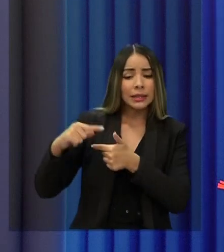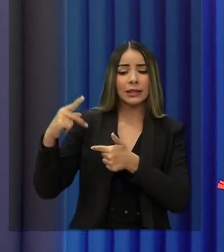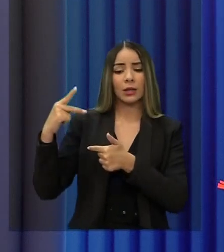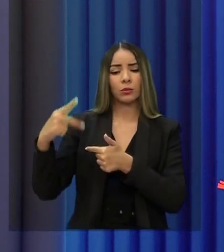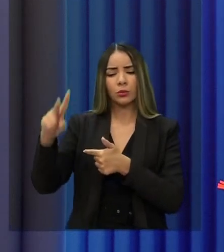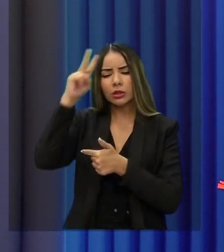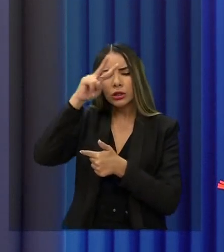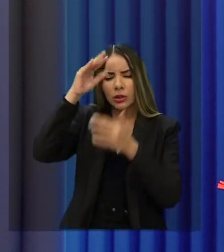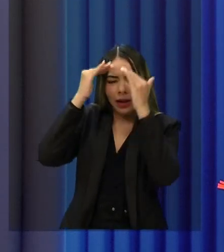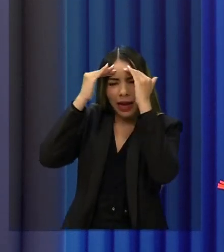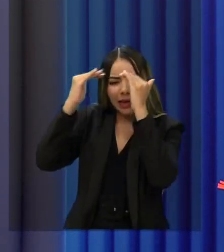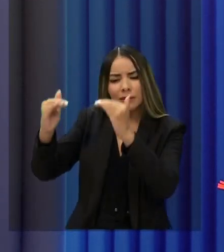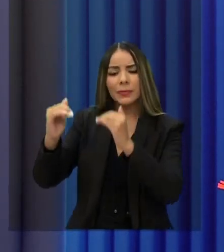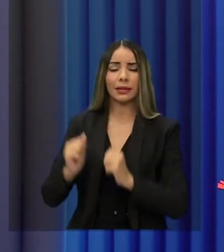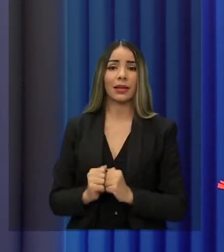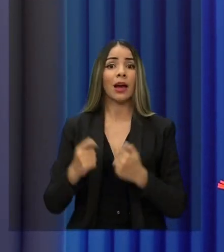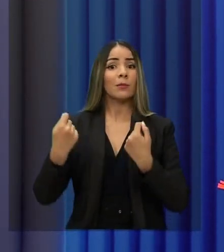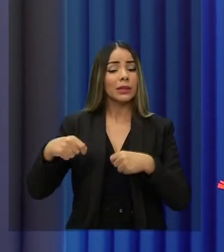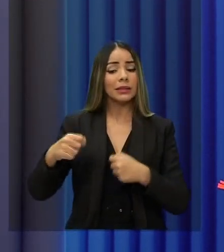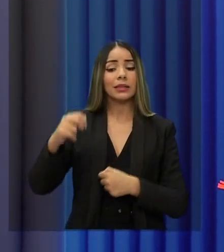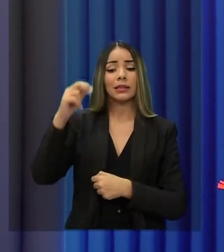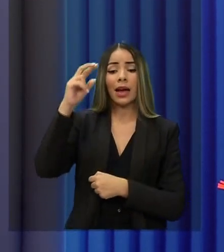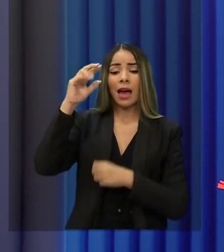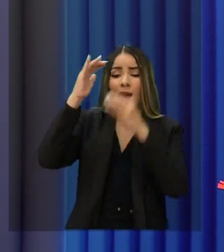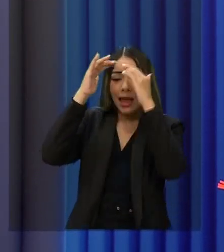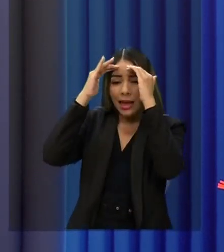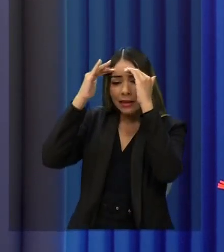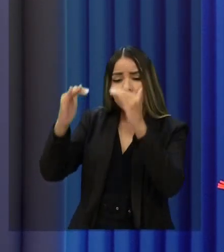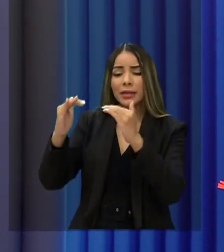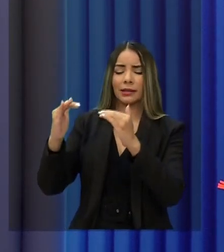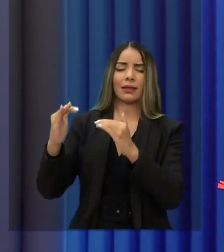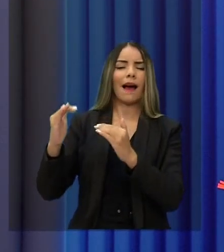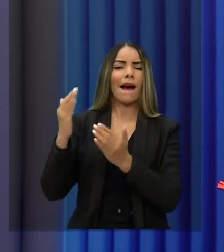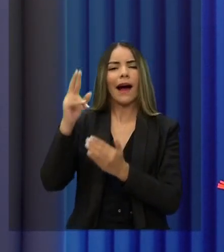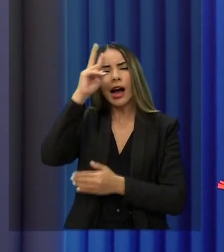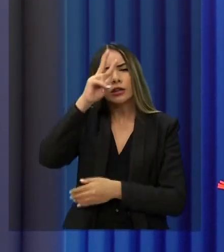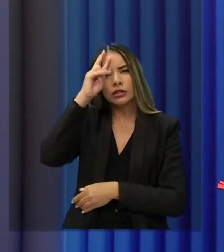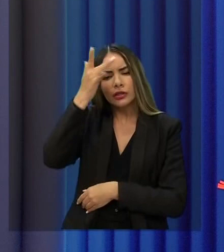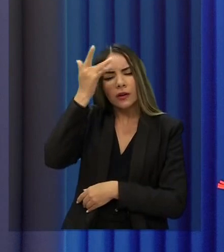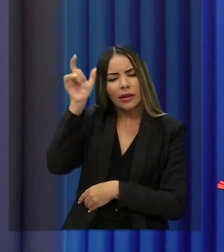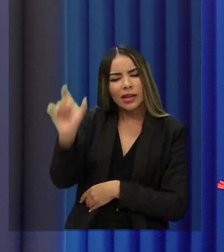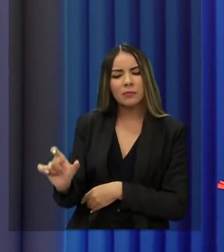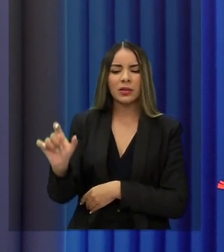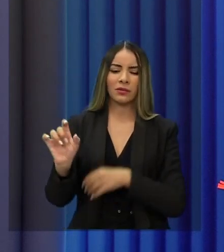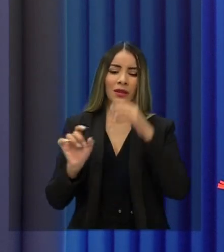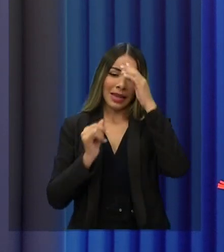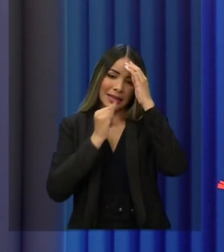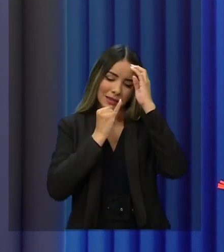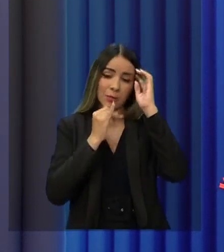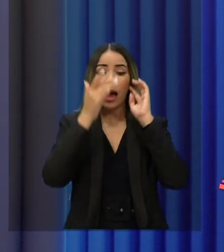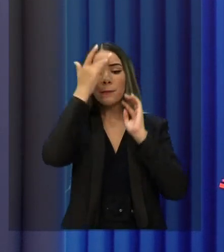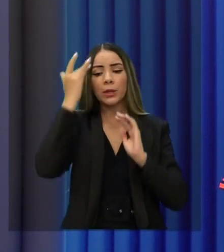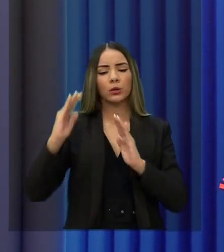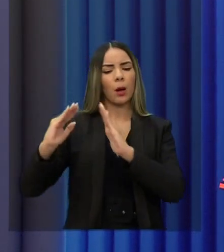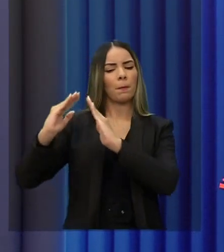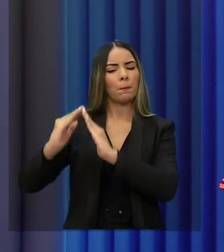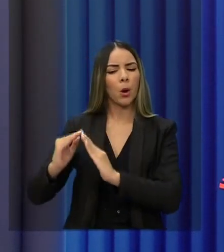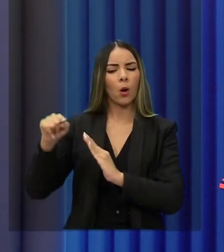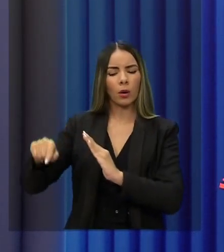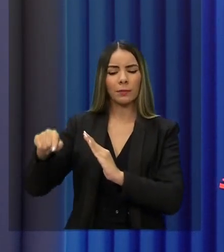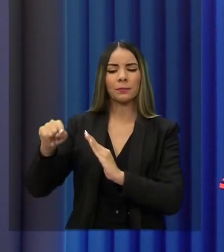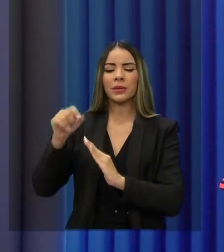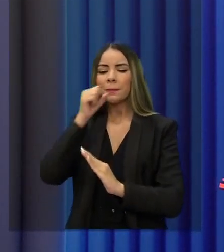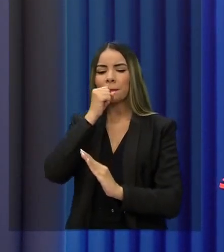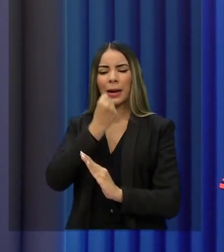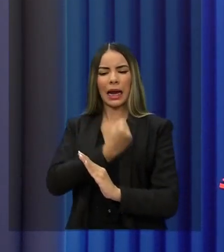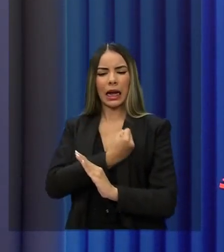candidato, que eu estava lhe perguntando, respeitar a origem das pessoas é extremamente importante. Não acho que é agradável você tirar alguém que mora lá no Maracanau